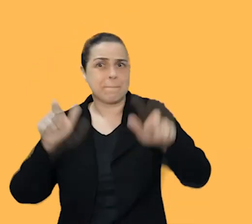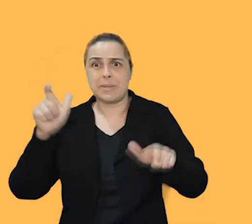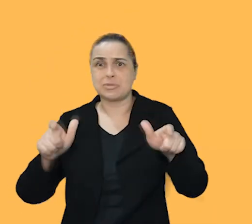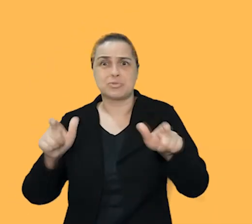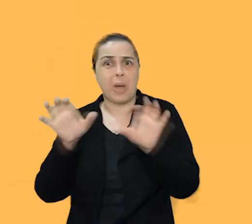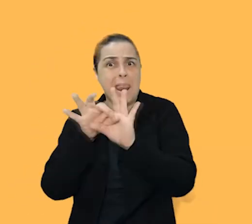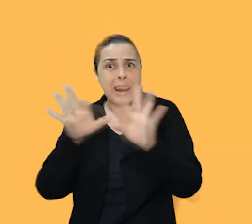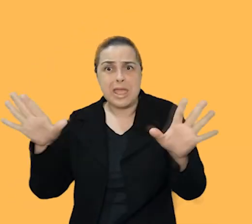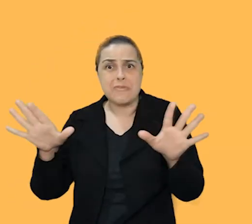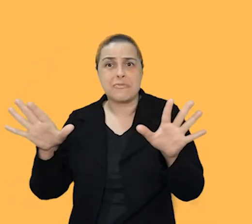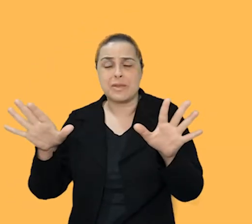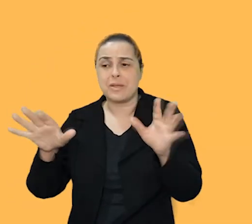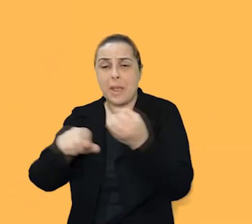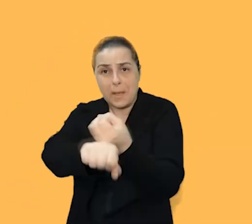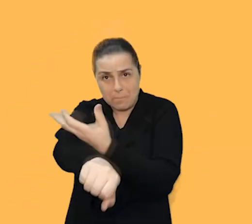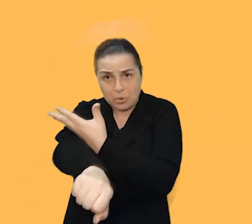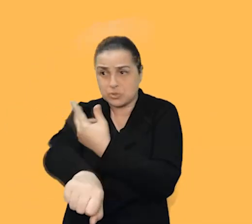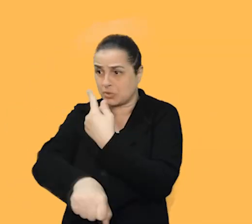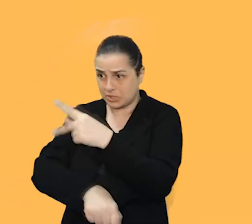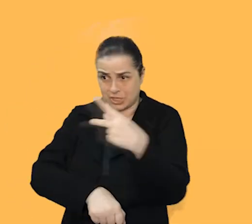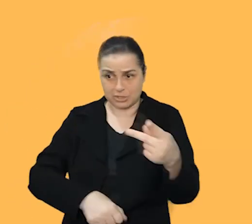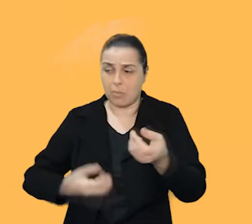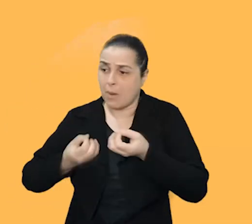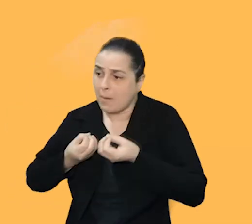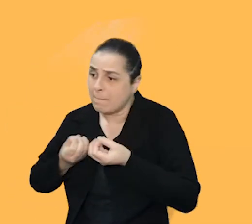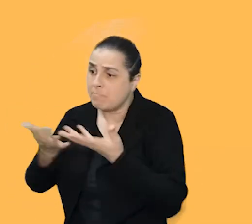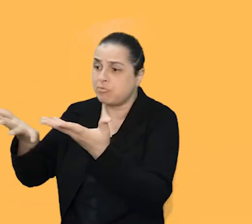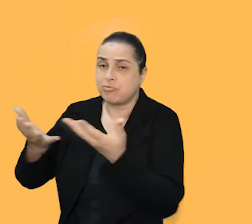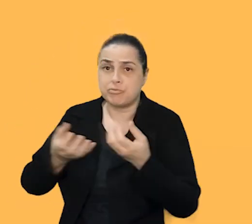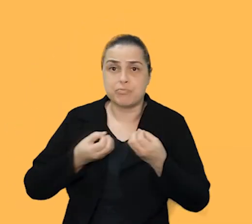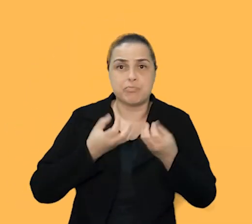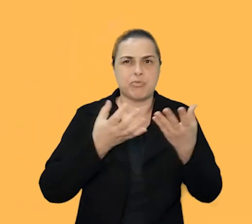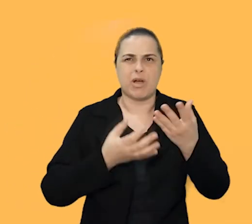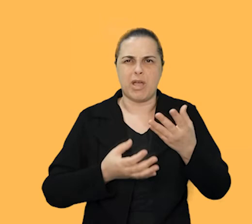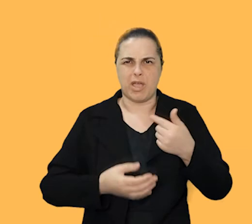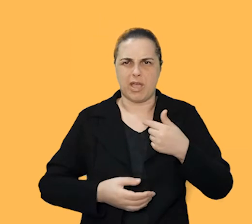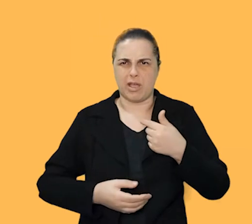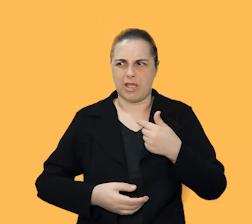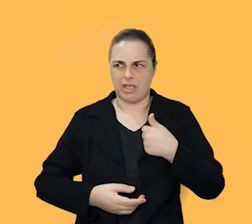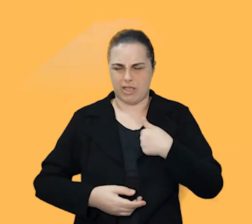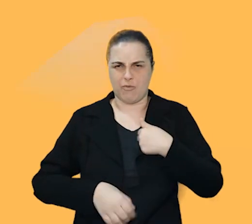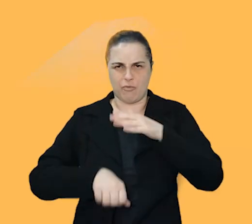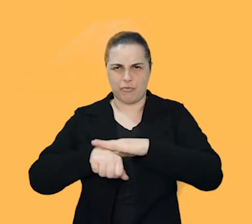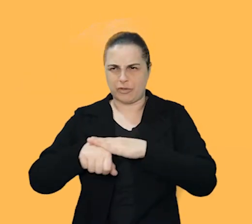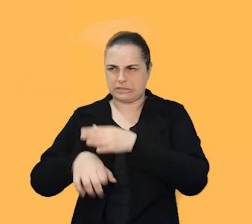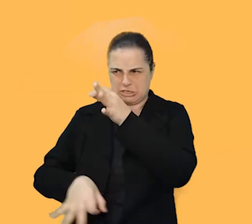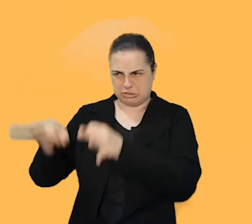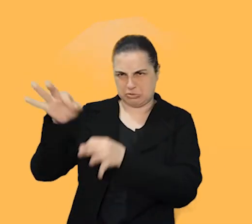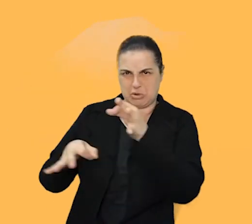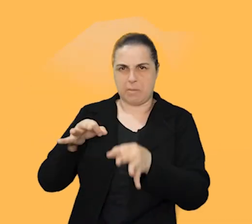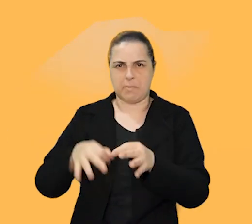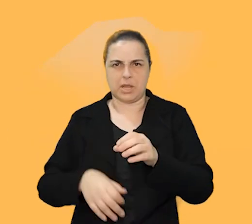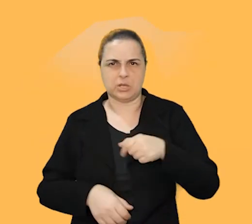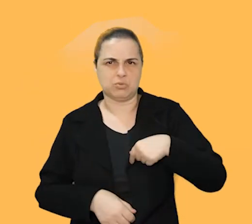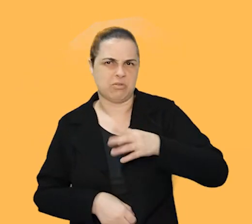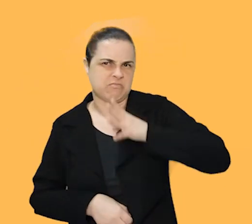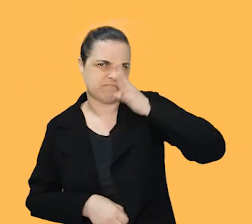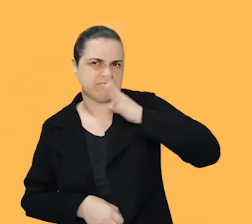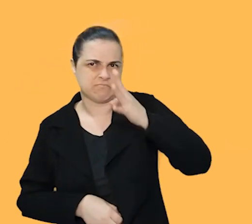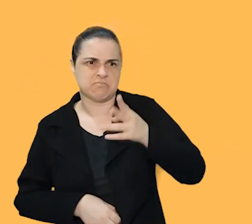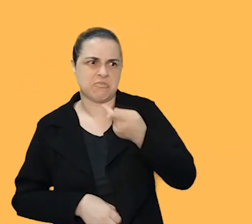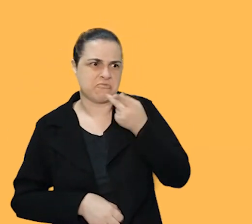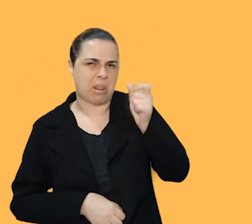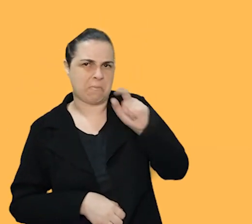expressar as suas emoções e sem que a gente fique julgando, criticando ou diminuindo o valor por causa